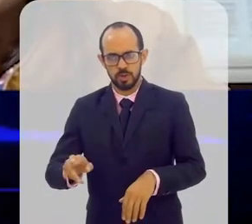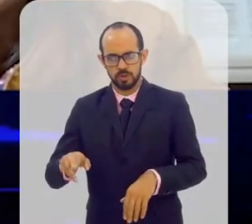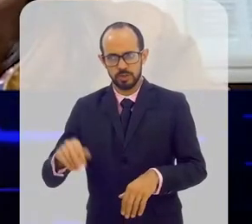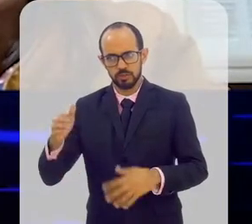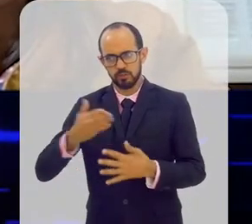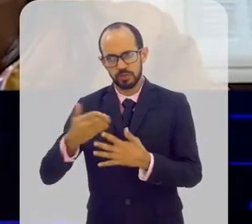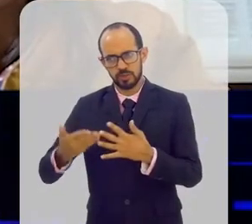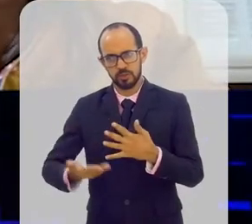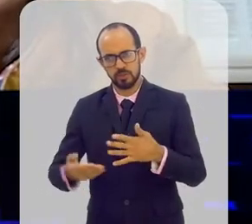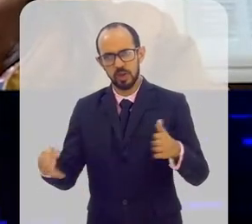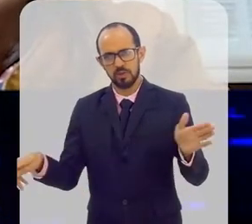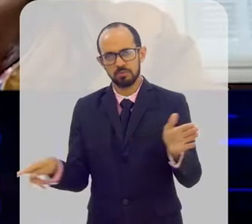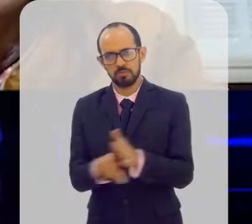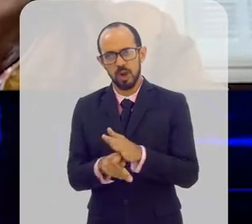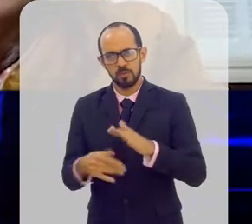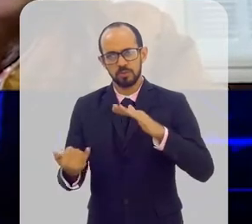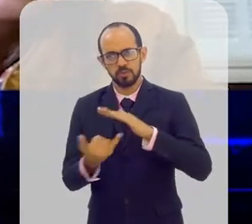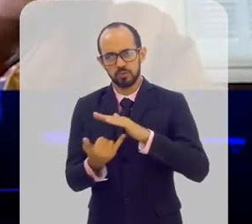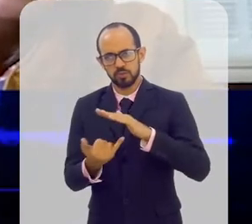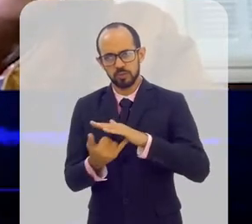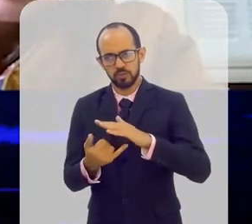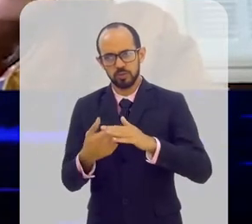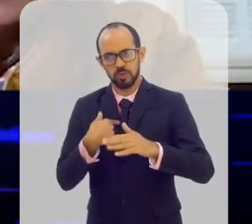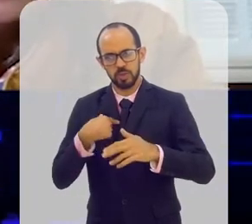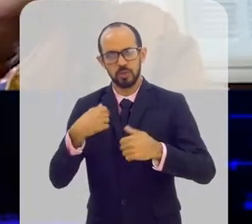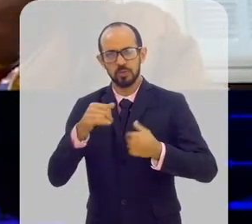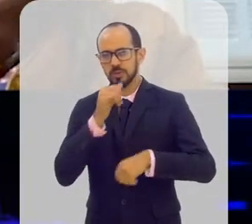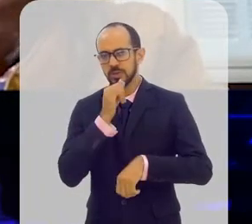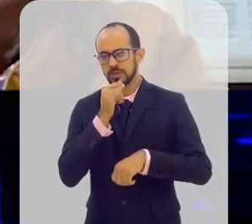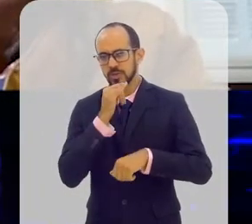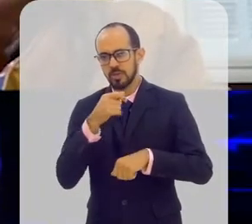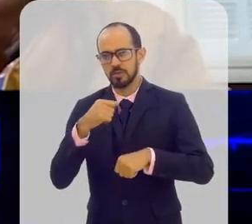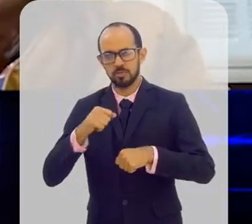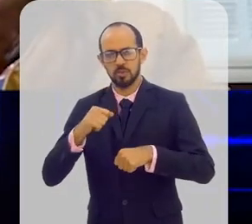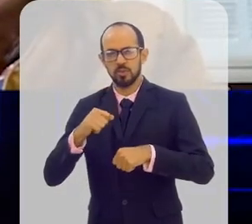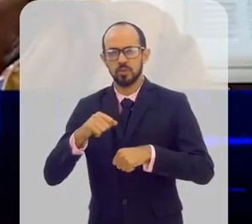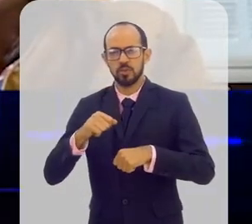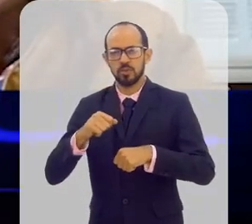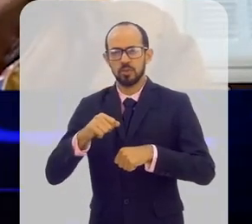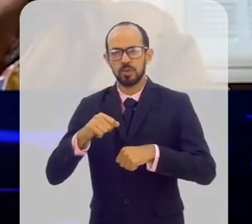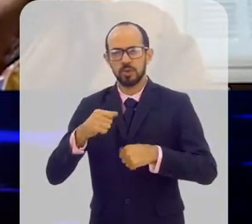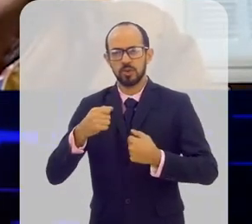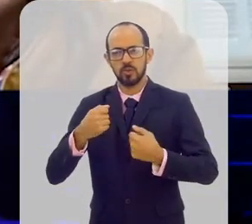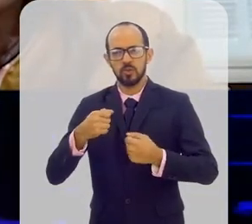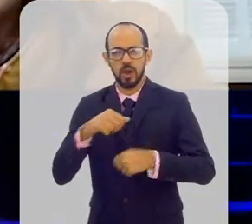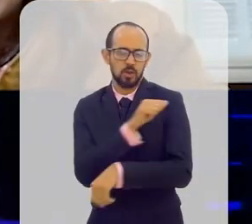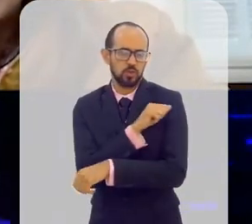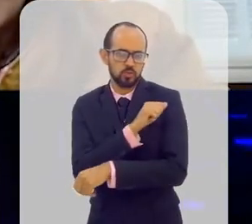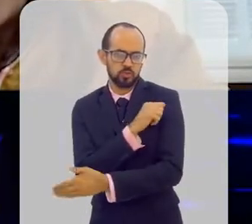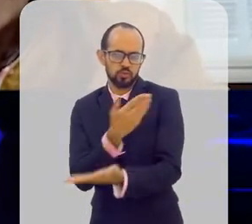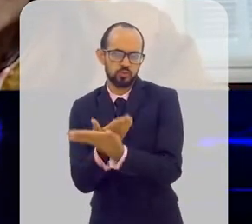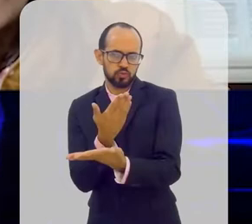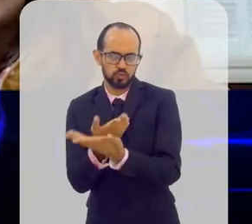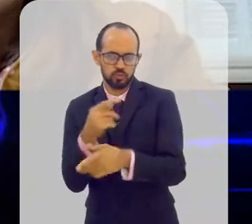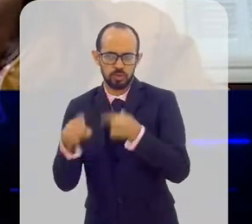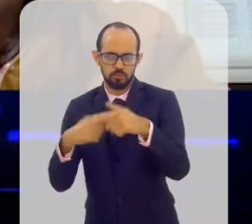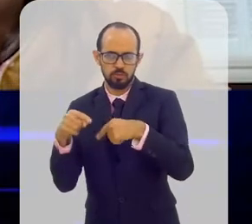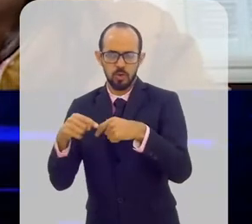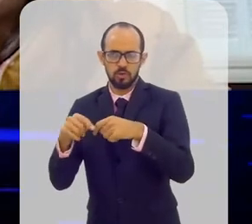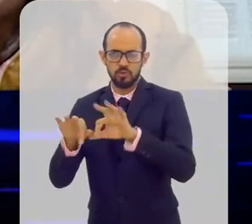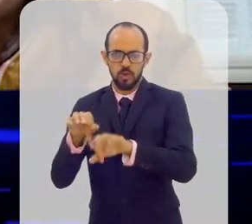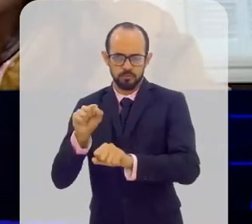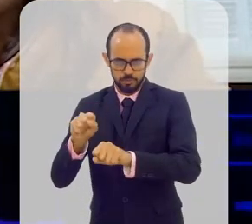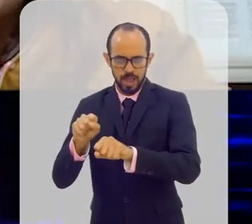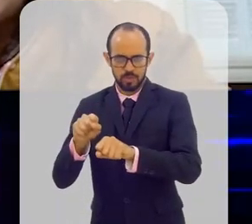percentual de financiamento são as próprias instituições. Então, por exemplo, aqui eu tenho o pró-ensino, que o aluno estuda e ele vai pagar depois de formado.